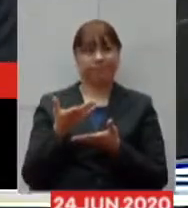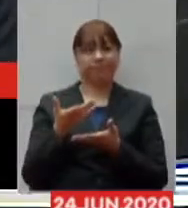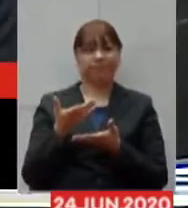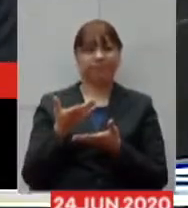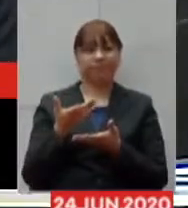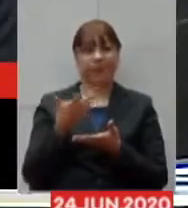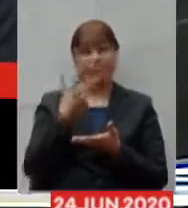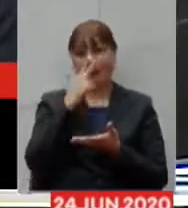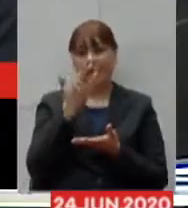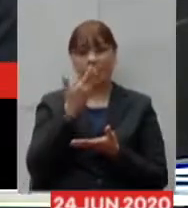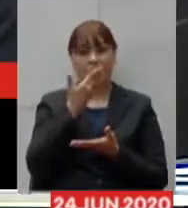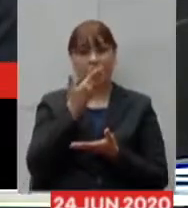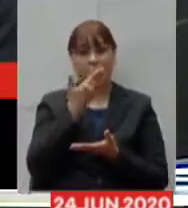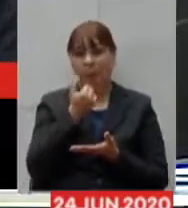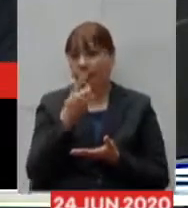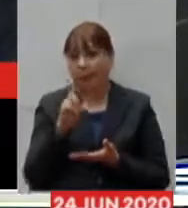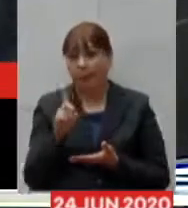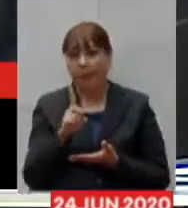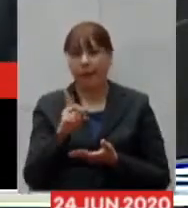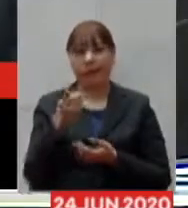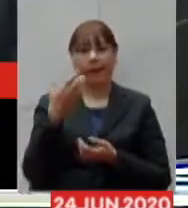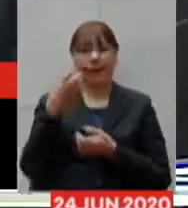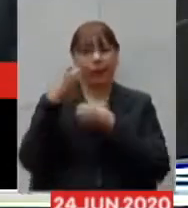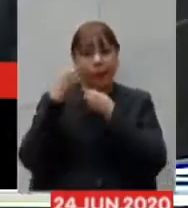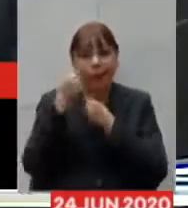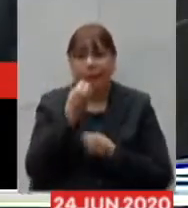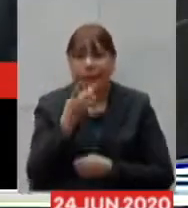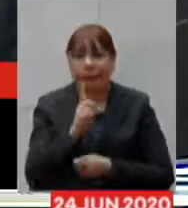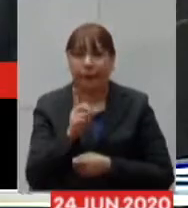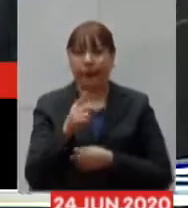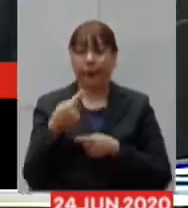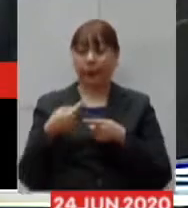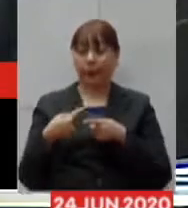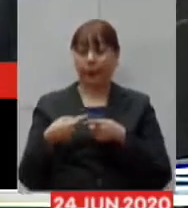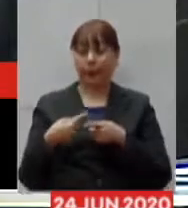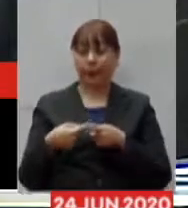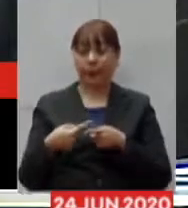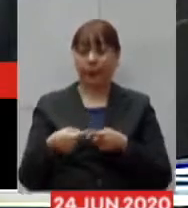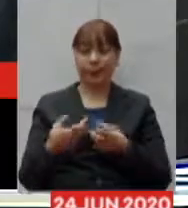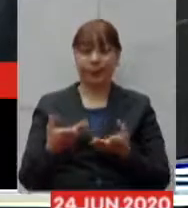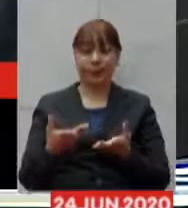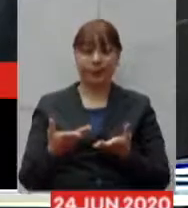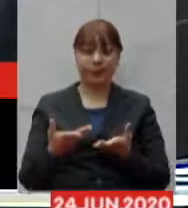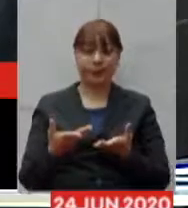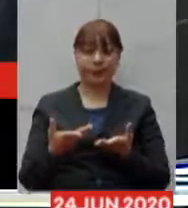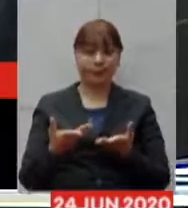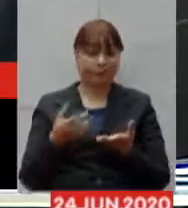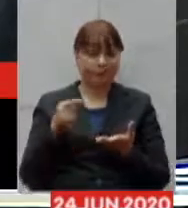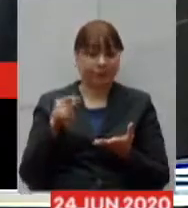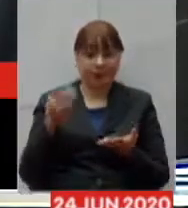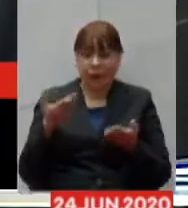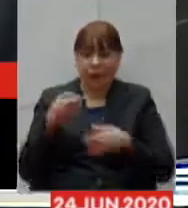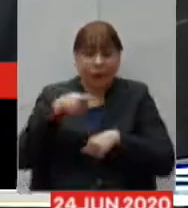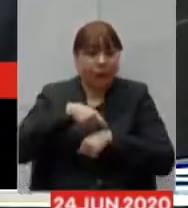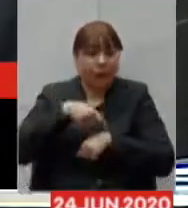direito, não deve estar dormindo direito, porque é o maior acontecimento,